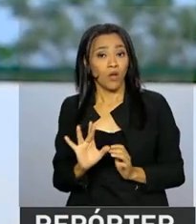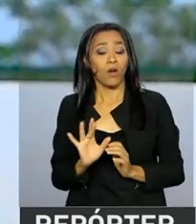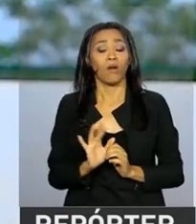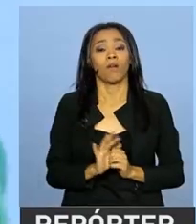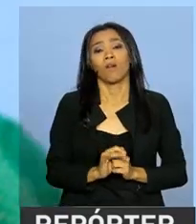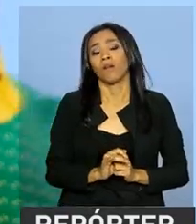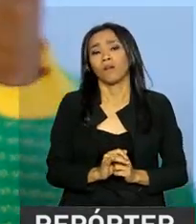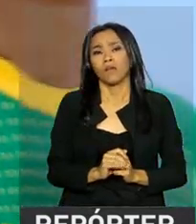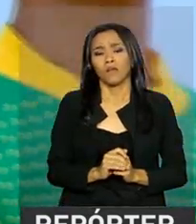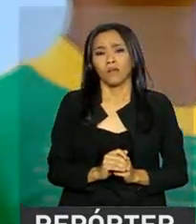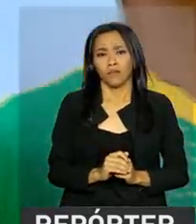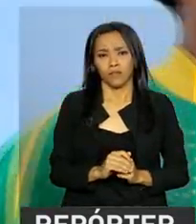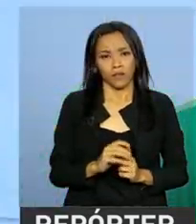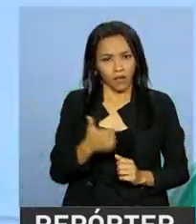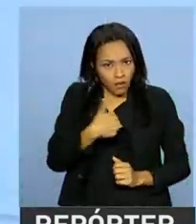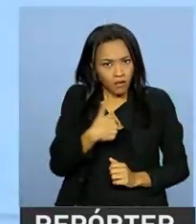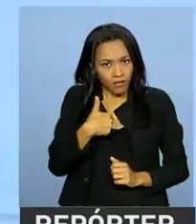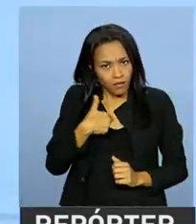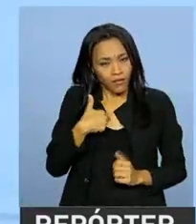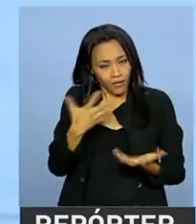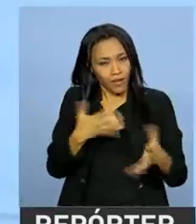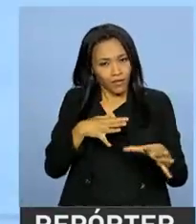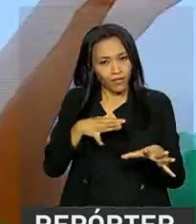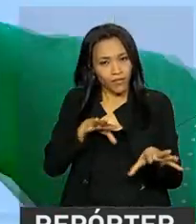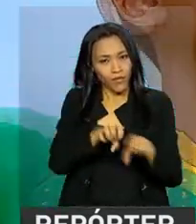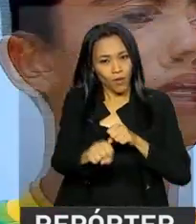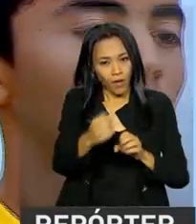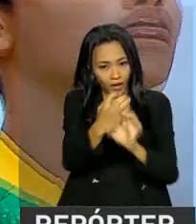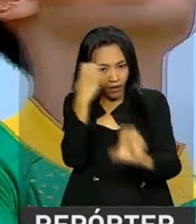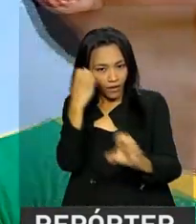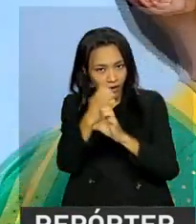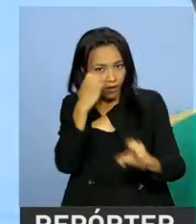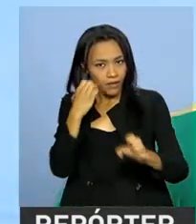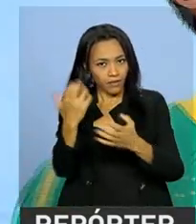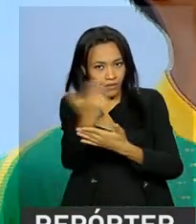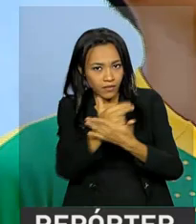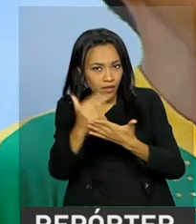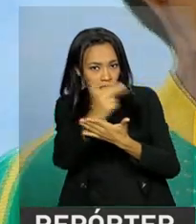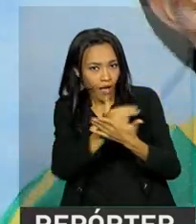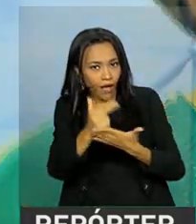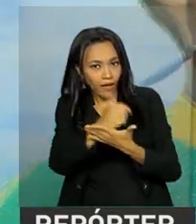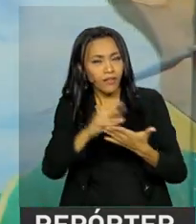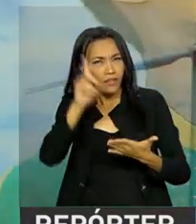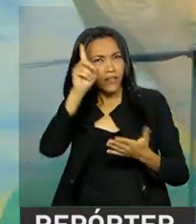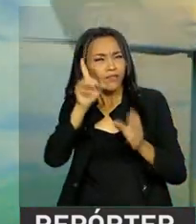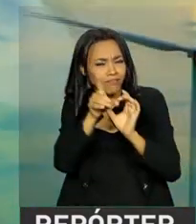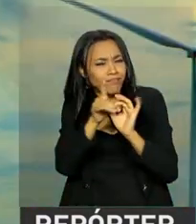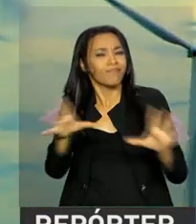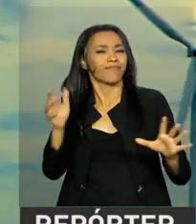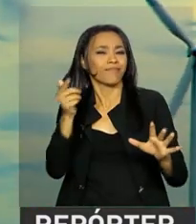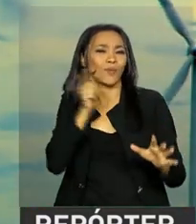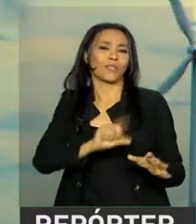eu quero me formar em arquitetura. Eu só tenho que estudar. Se Deus quiser, dá certo.